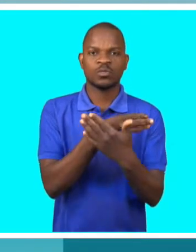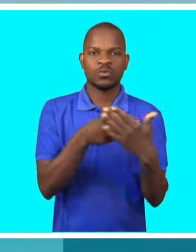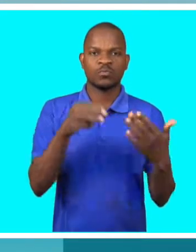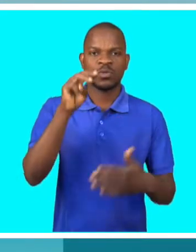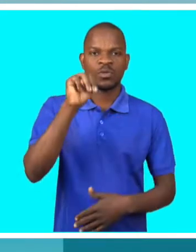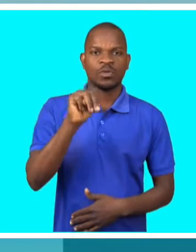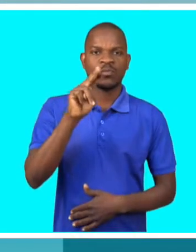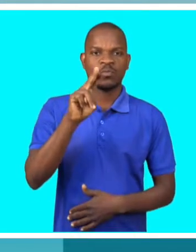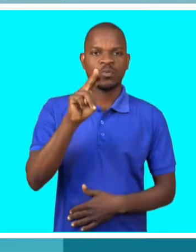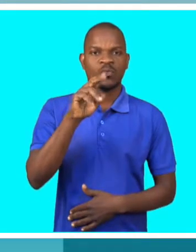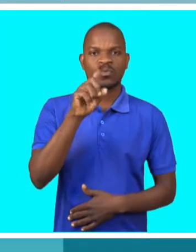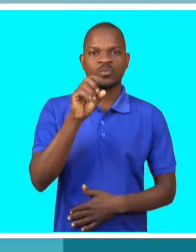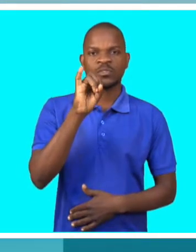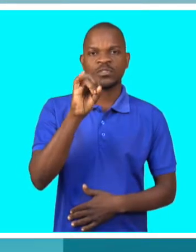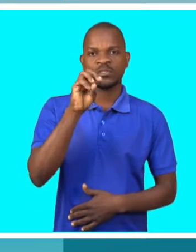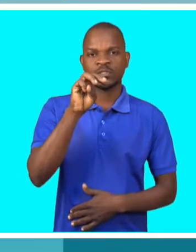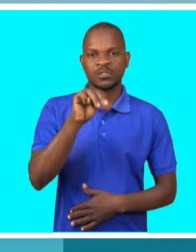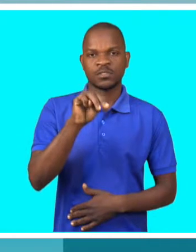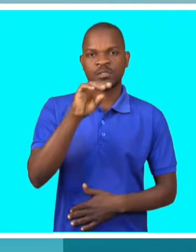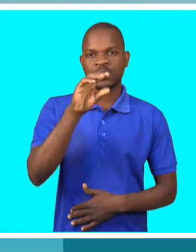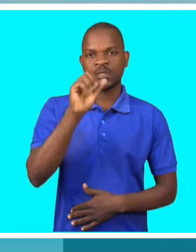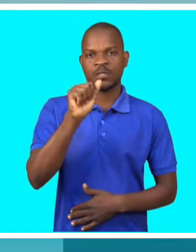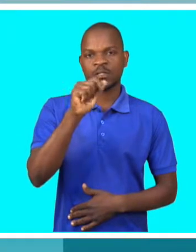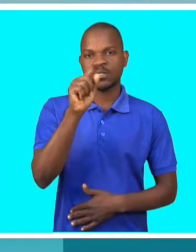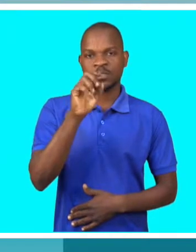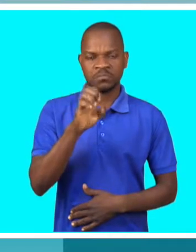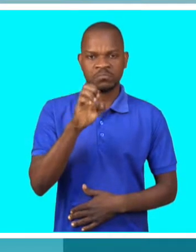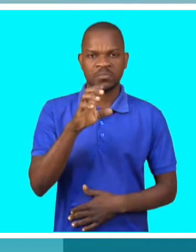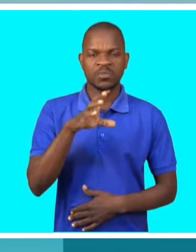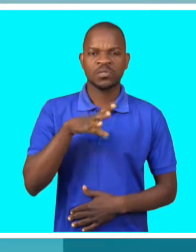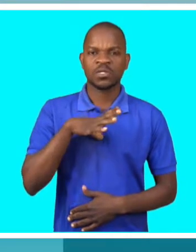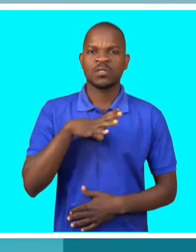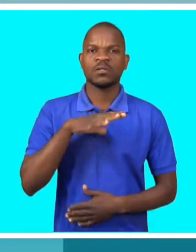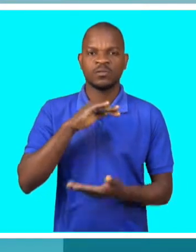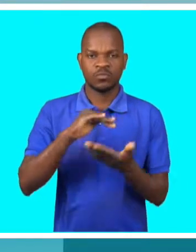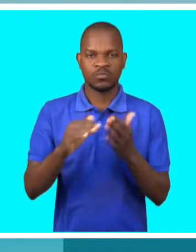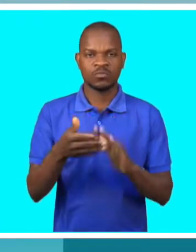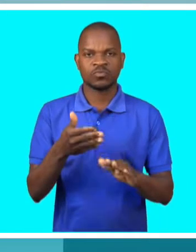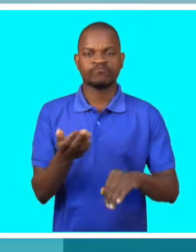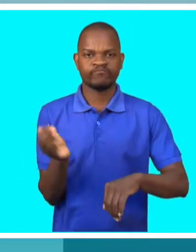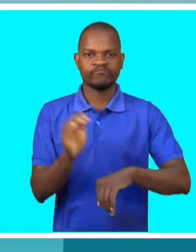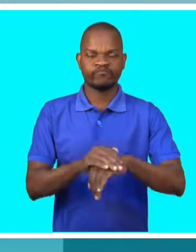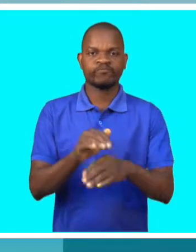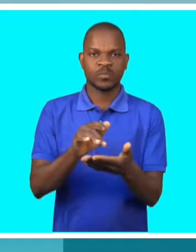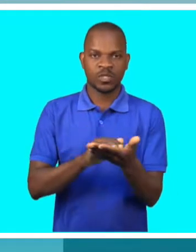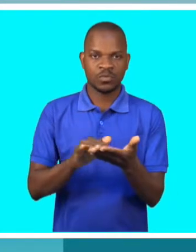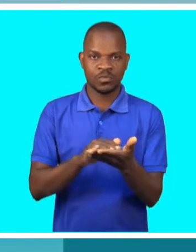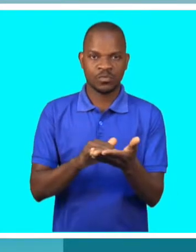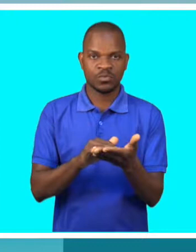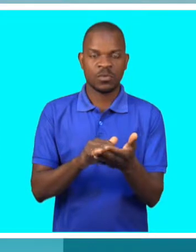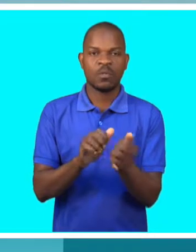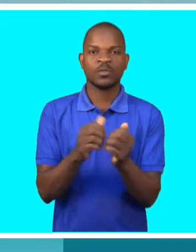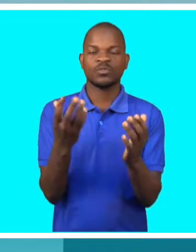entendia letras que os deficientes visuais usam. Sim, então quando ela levou-me